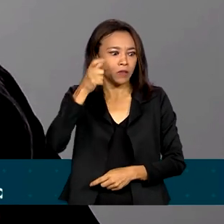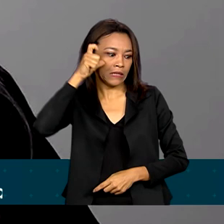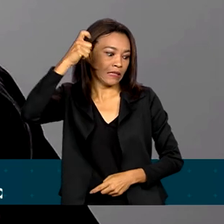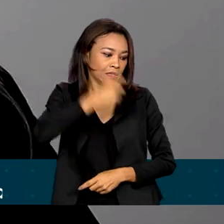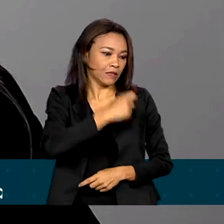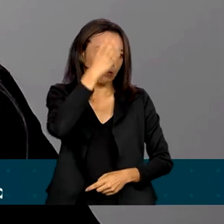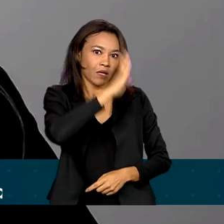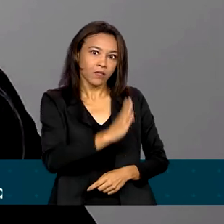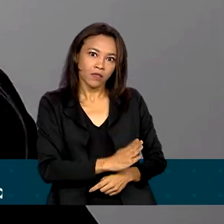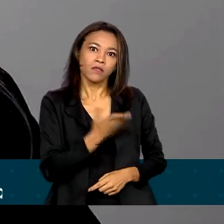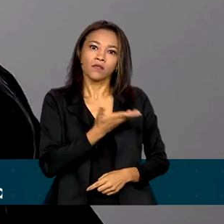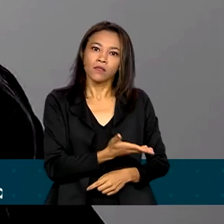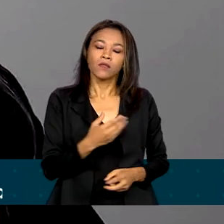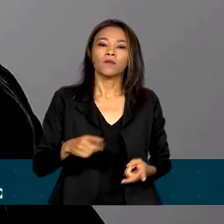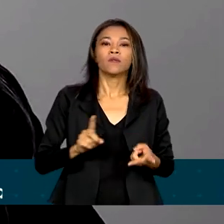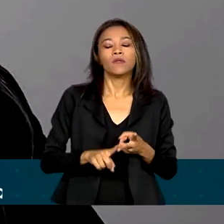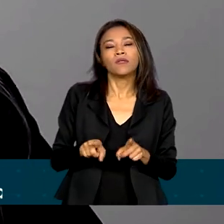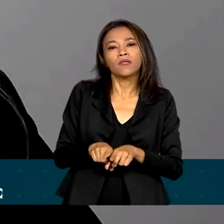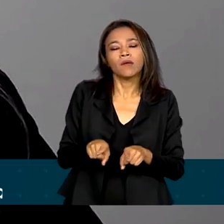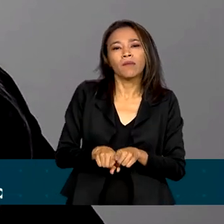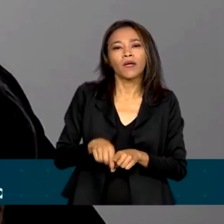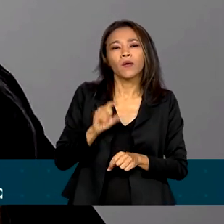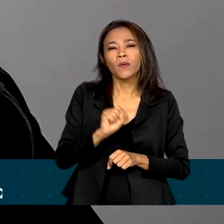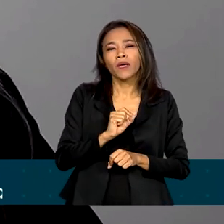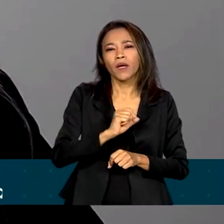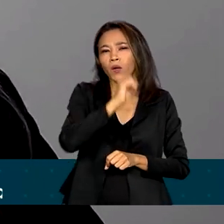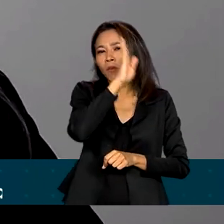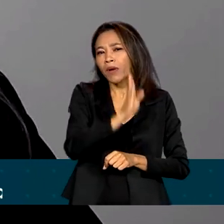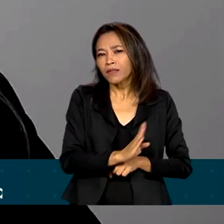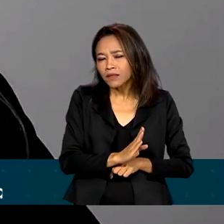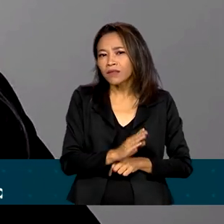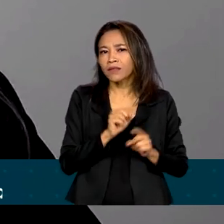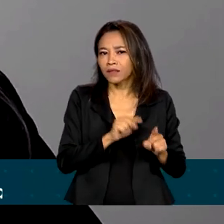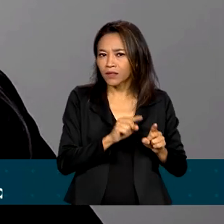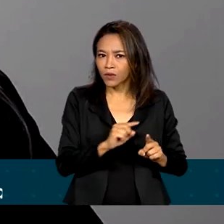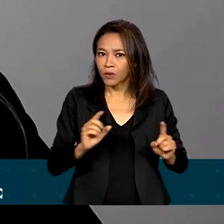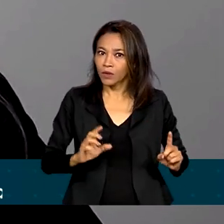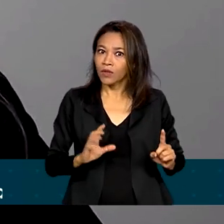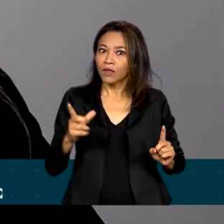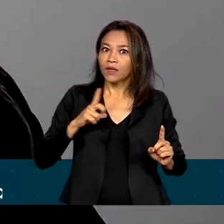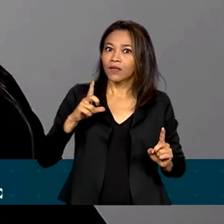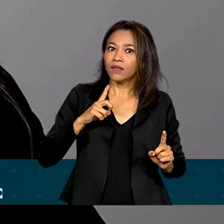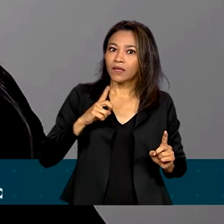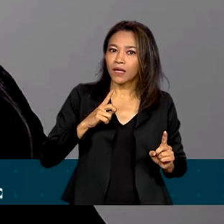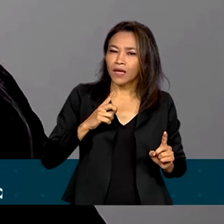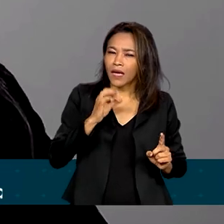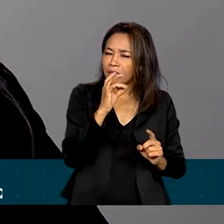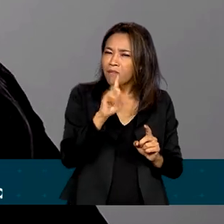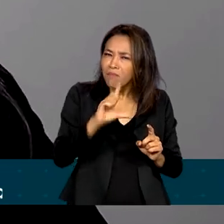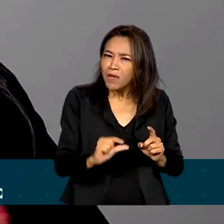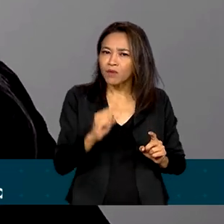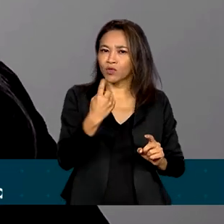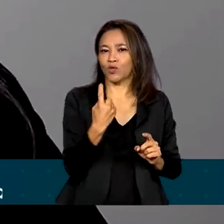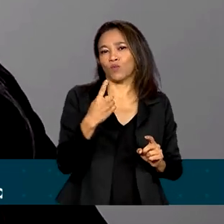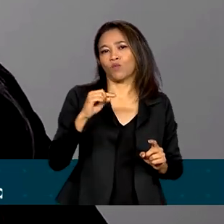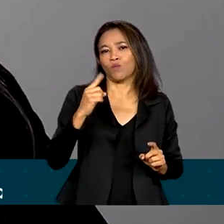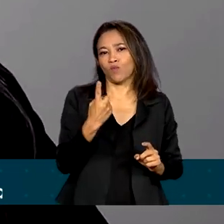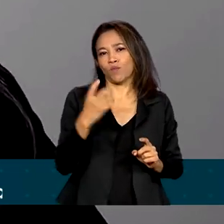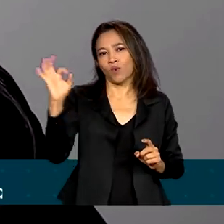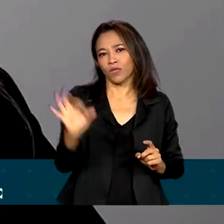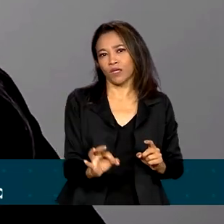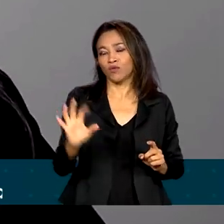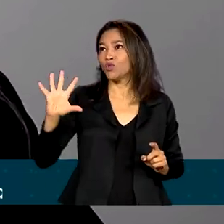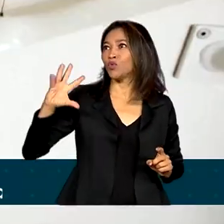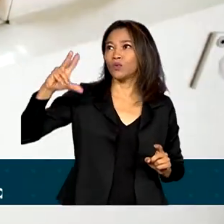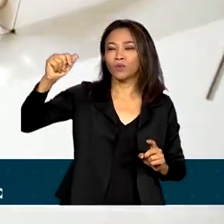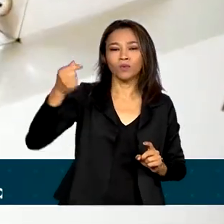e ao mesmo tempo a baixa importância que o Brasil tem nas importações totais do mercado, que é menos de 1% de tudo que a União Europeia